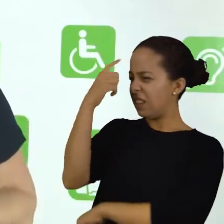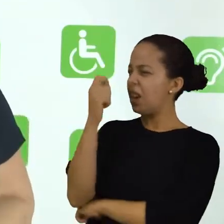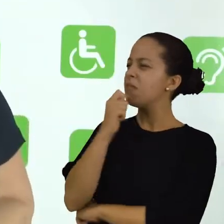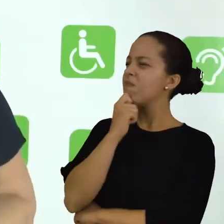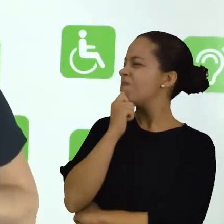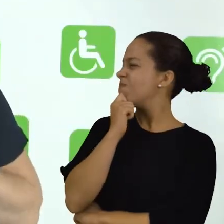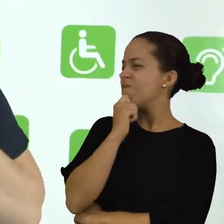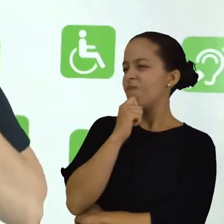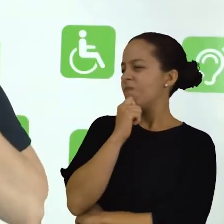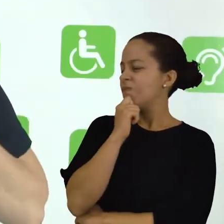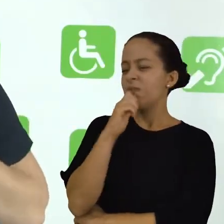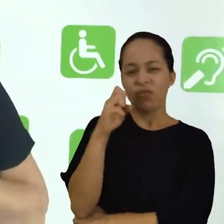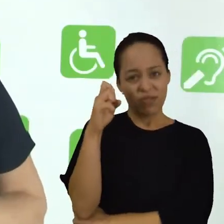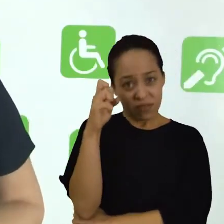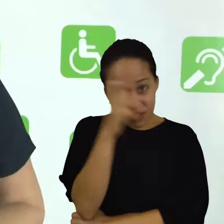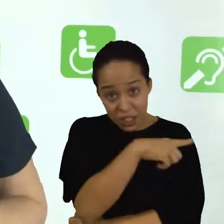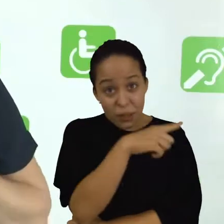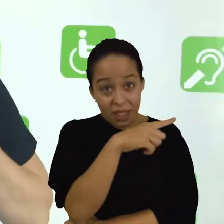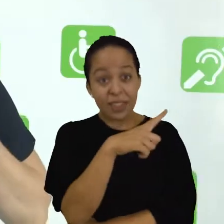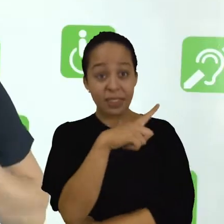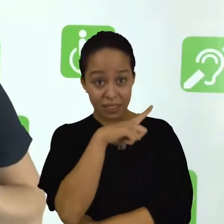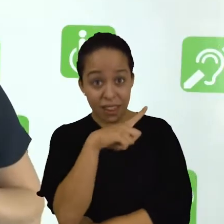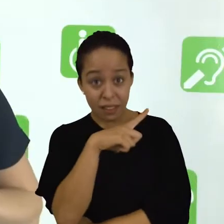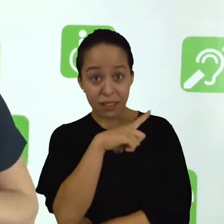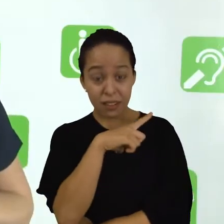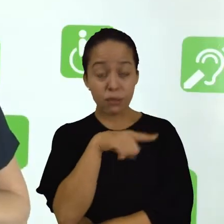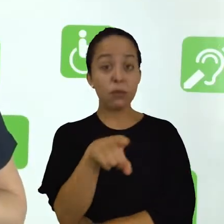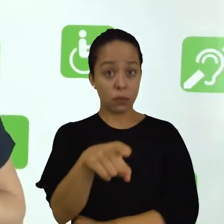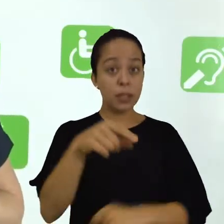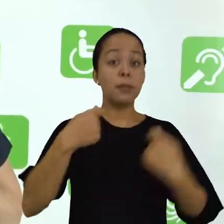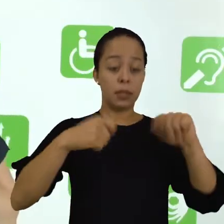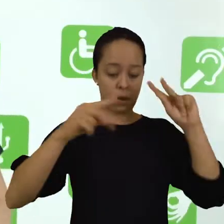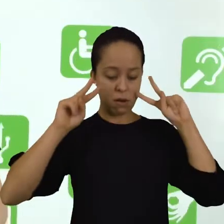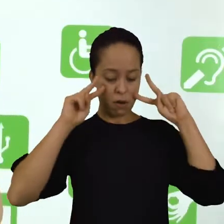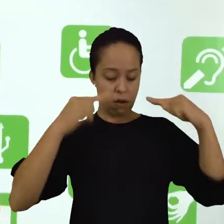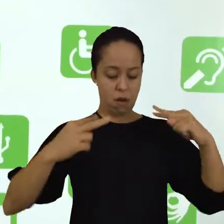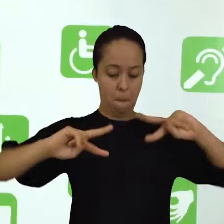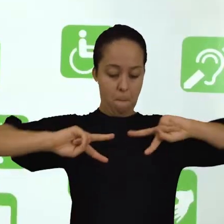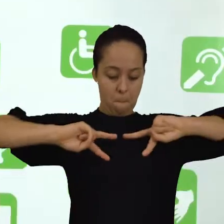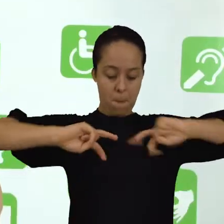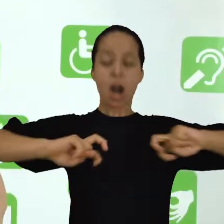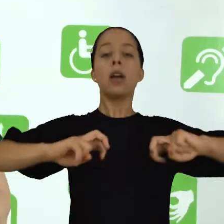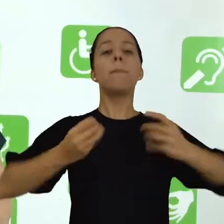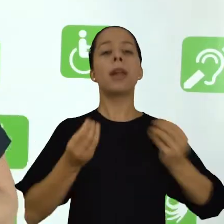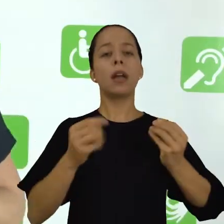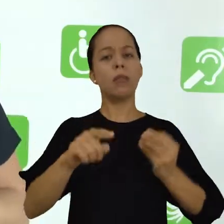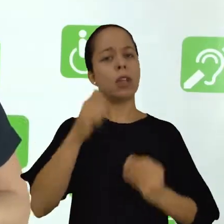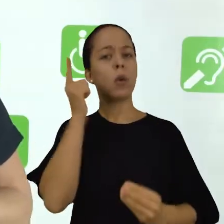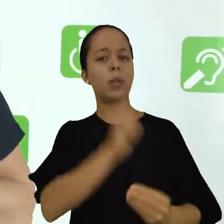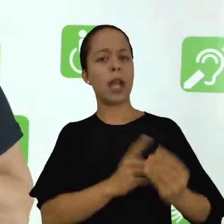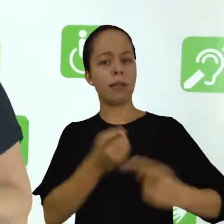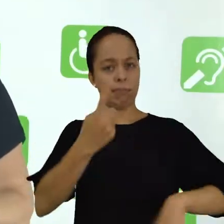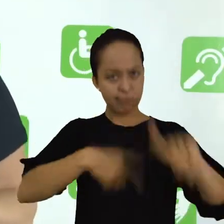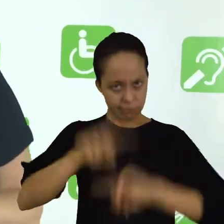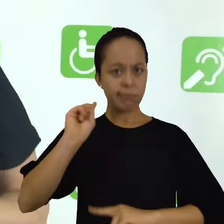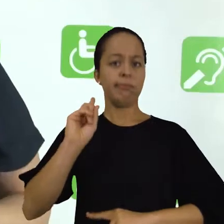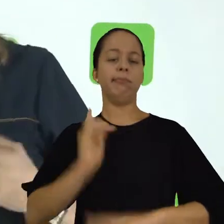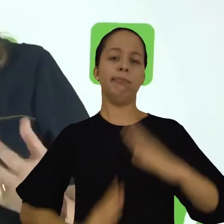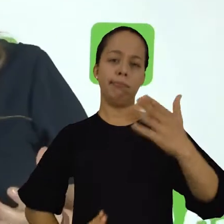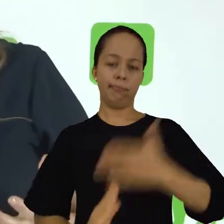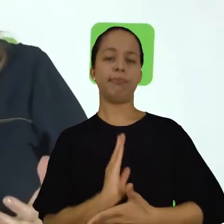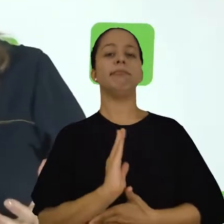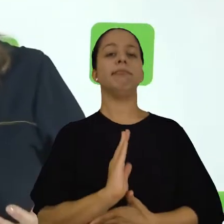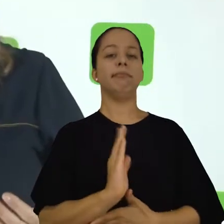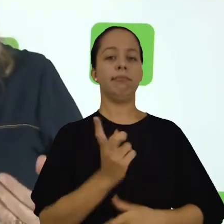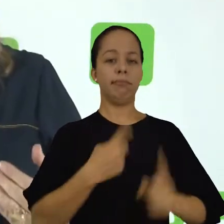informações, essas duas dificuldades, elas têm que ser percebidas por você para que você possa superá-las.